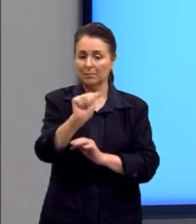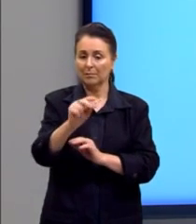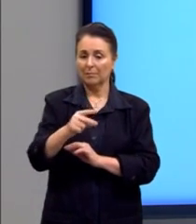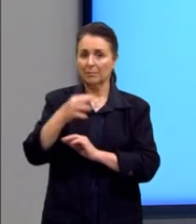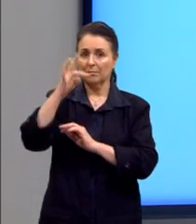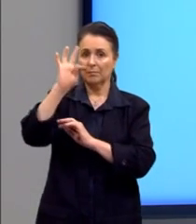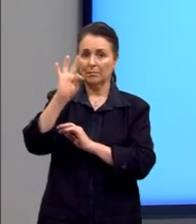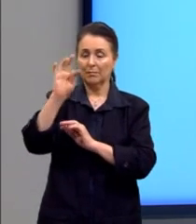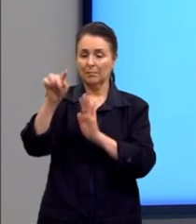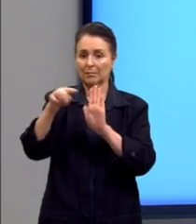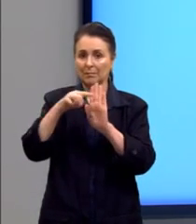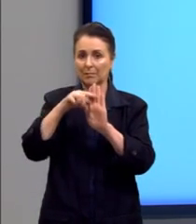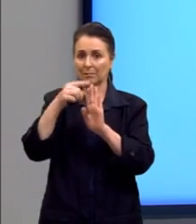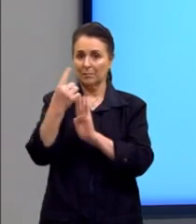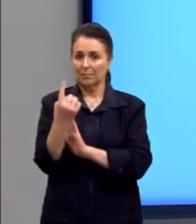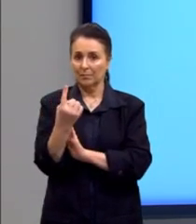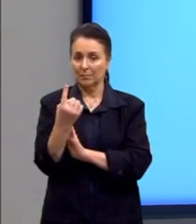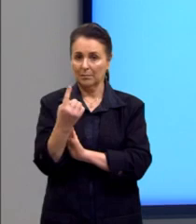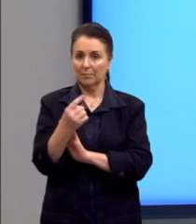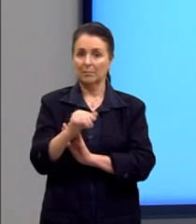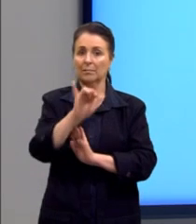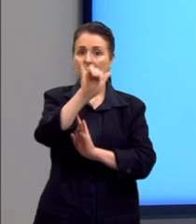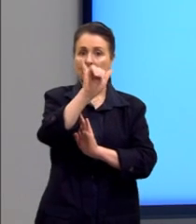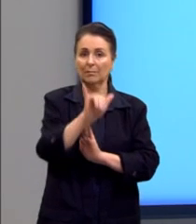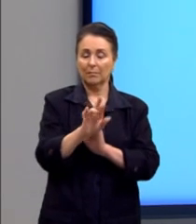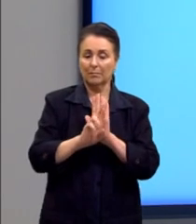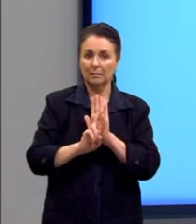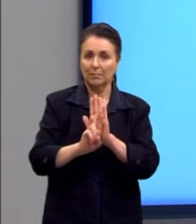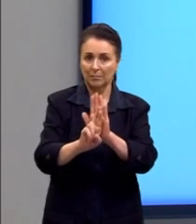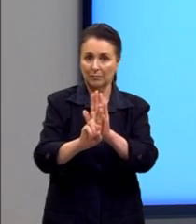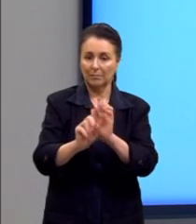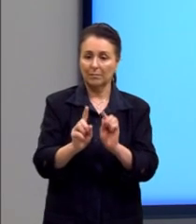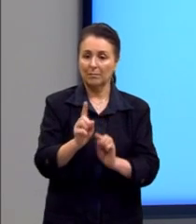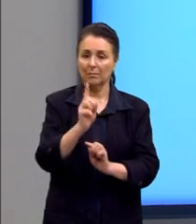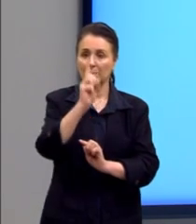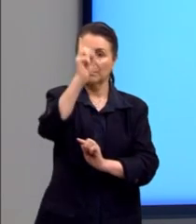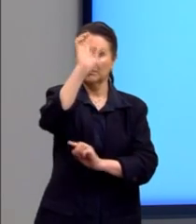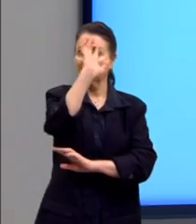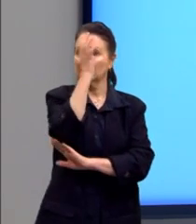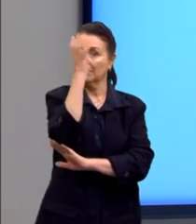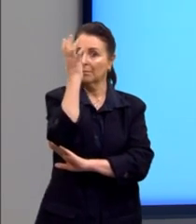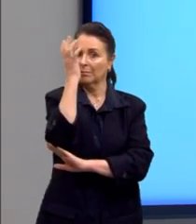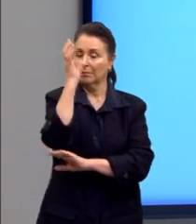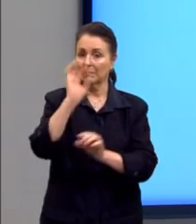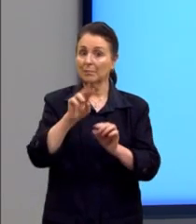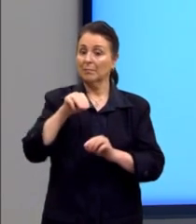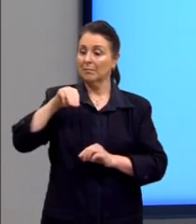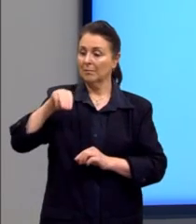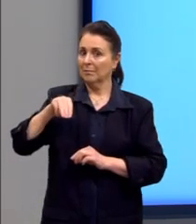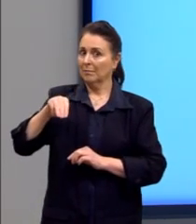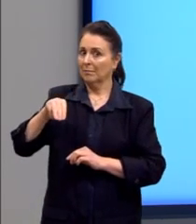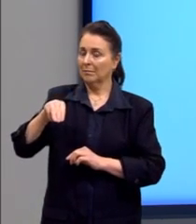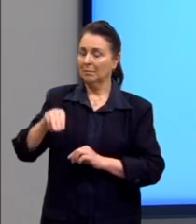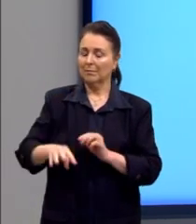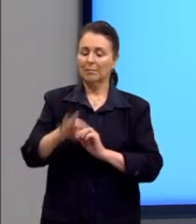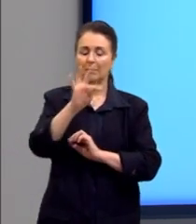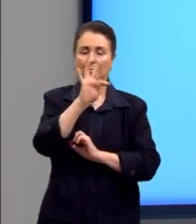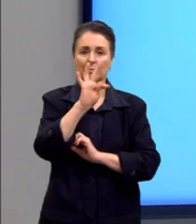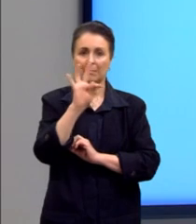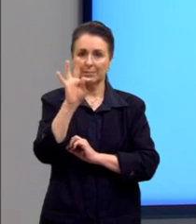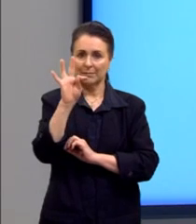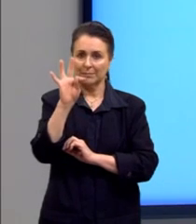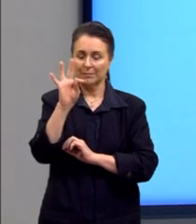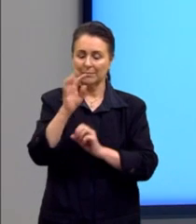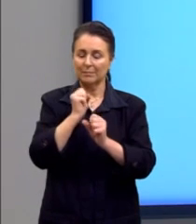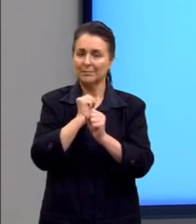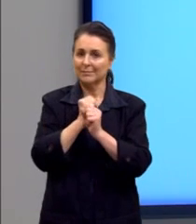a T menos 1, na qual Y representa a altura da planta em metro, T é considerado